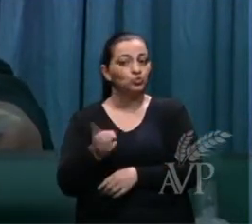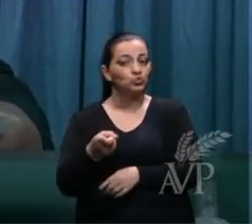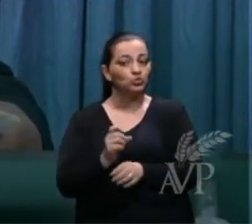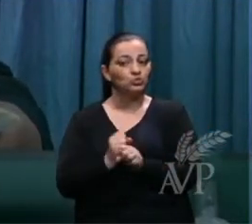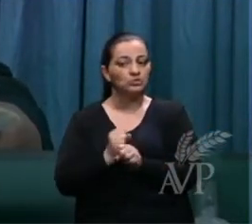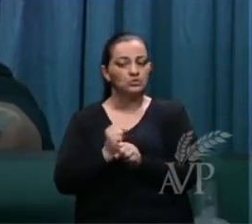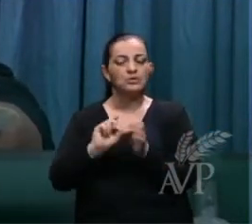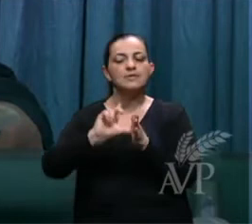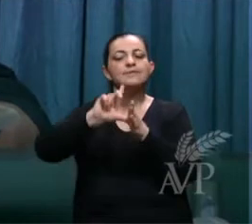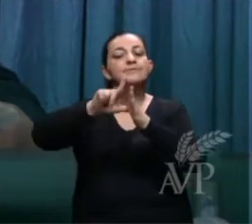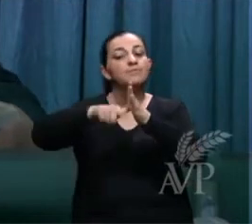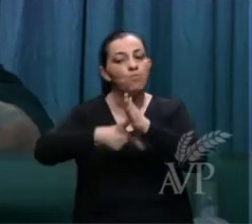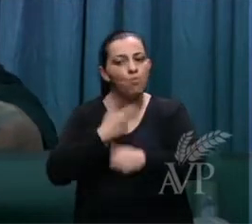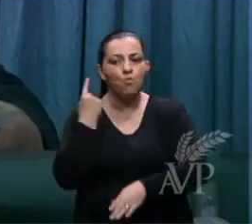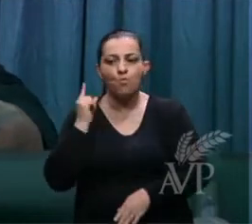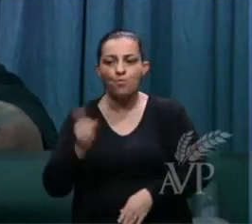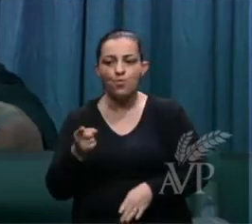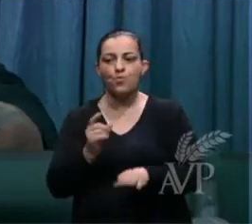depois do milênio,